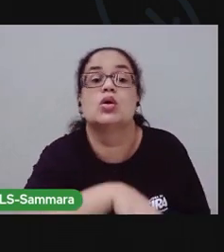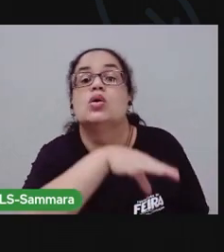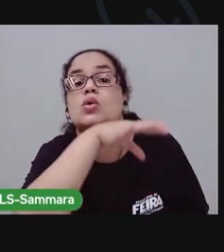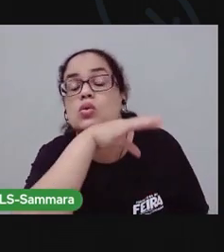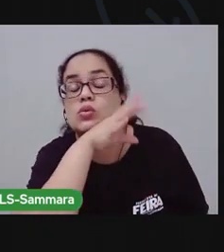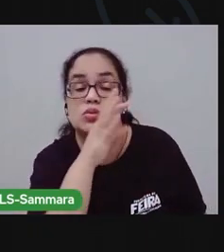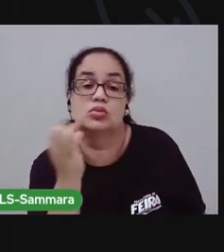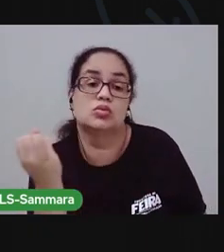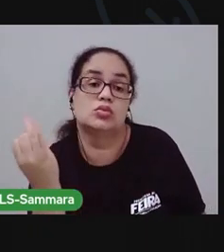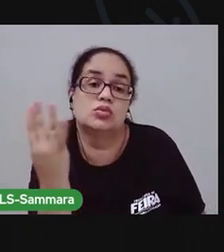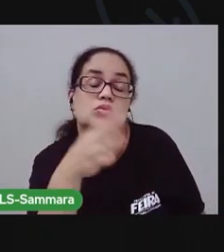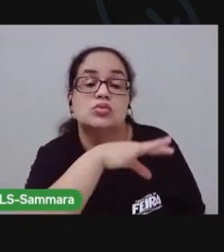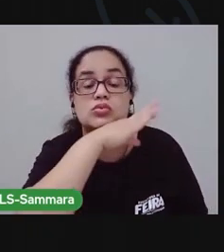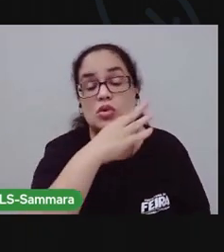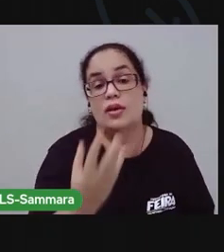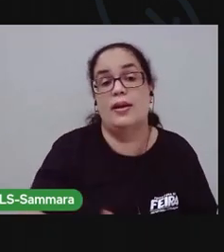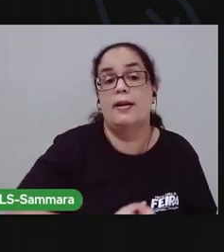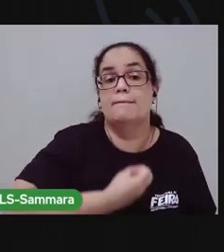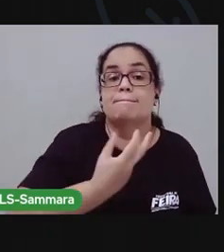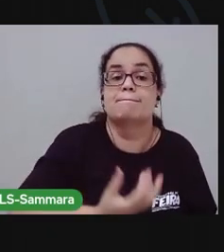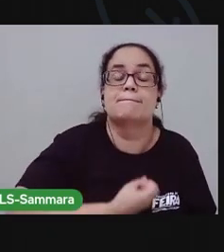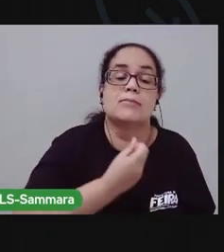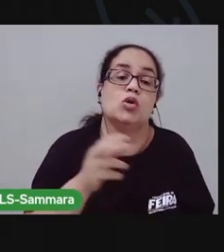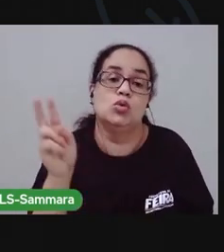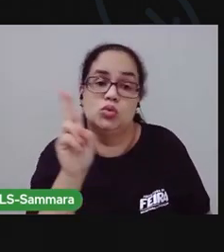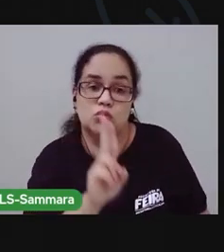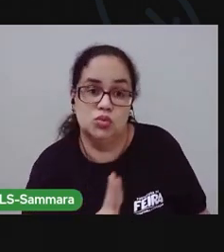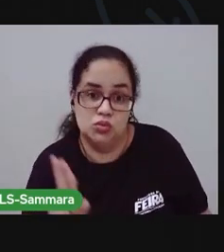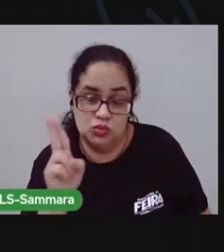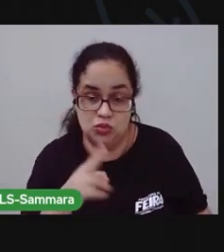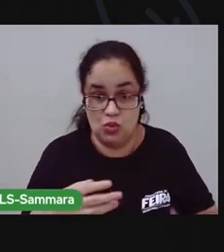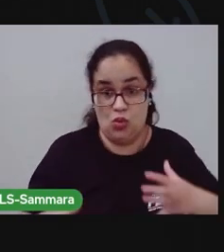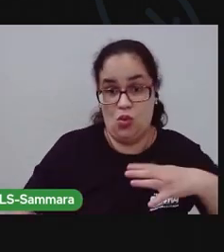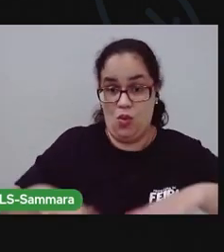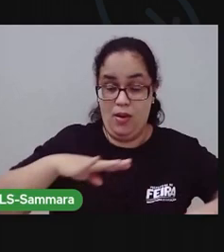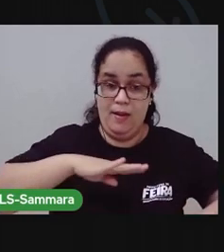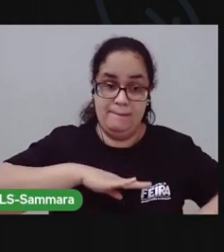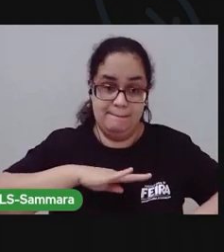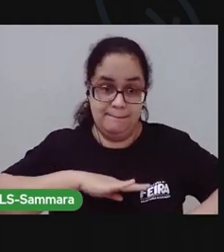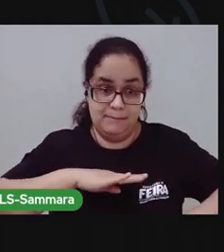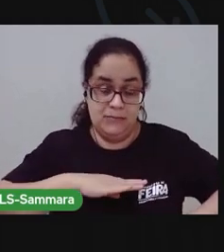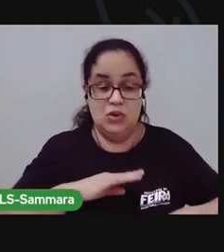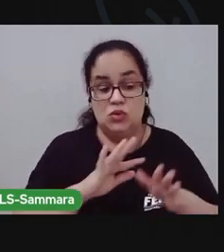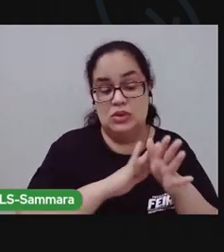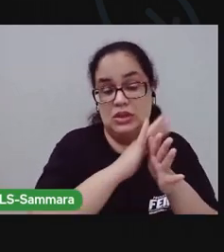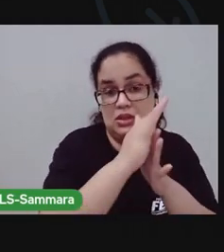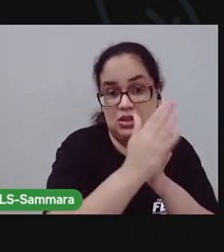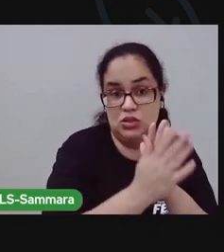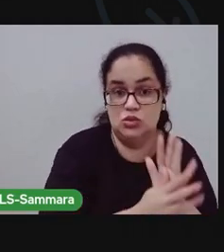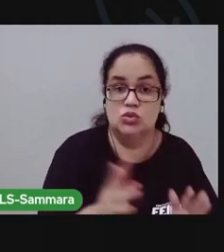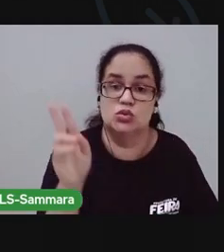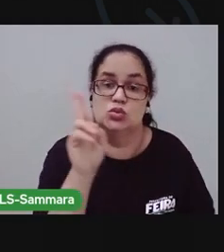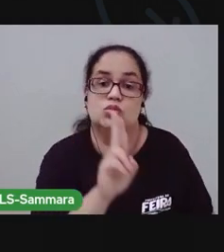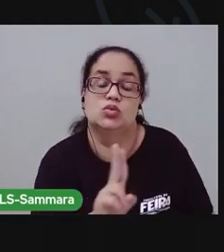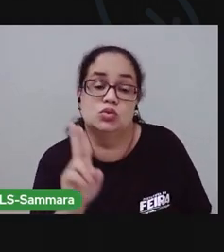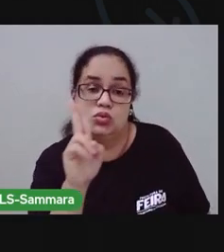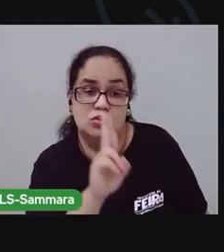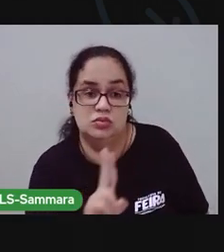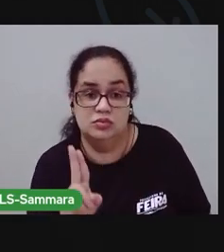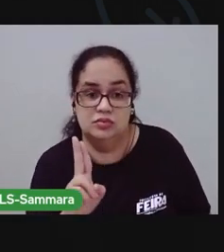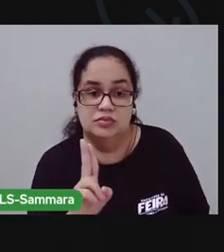tinham nesse poema. Contamos utilizando as partes do corpo, a mão, né? Os dedinhos a gente utilizou para cantar.